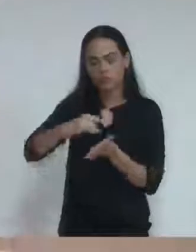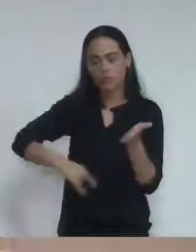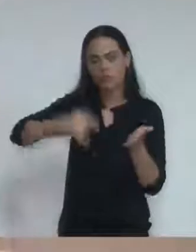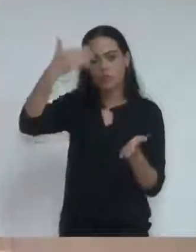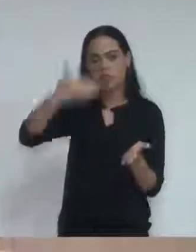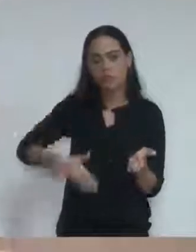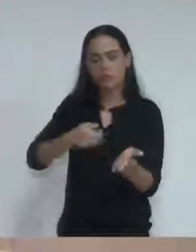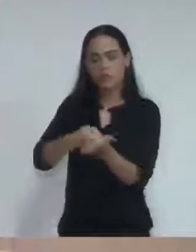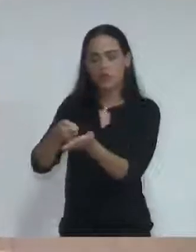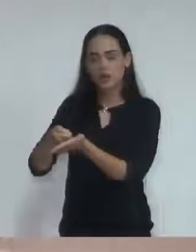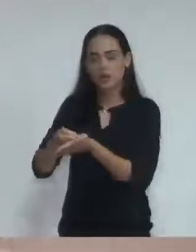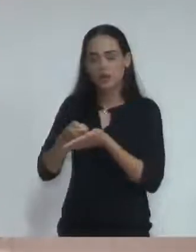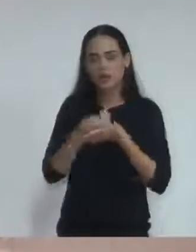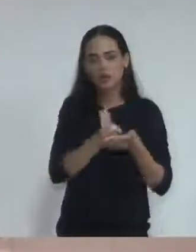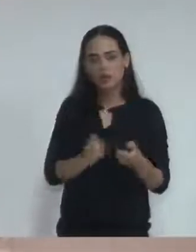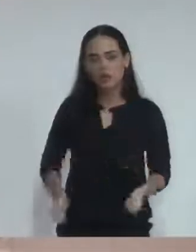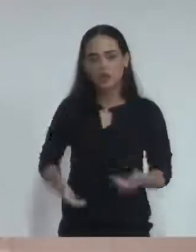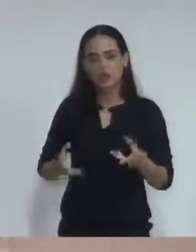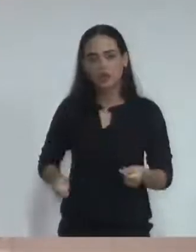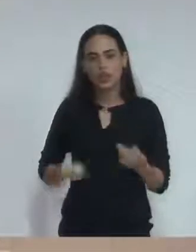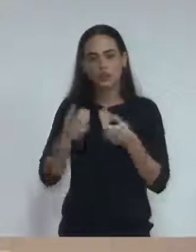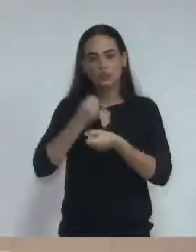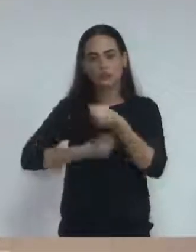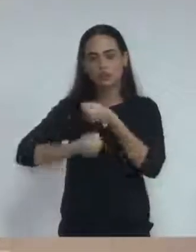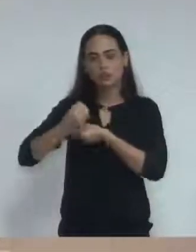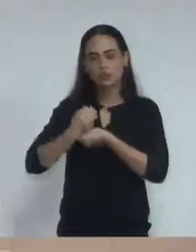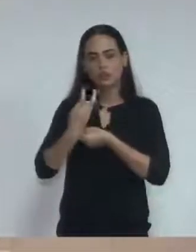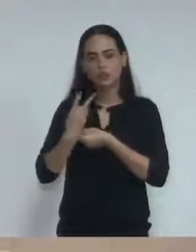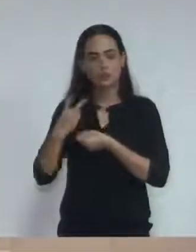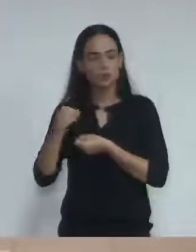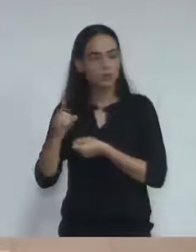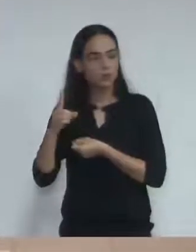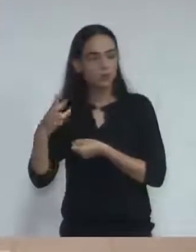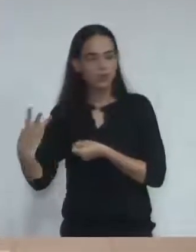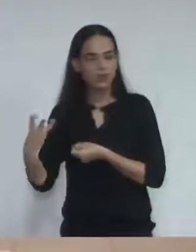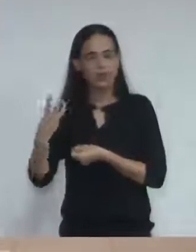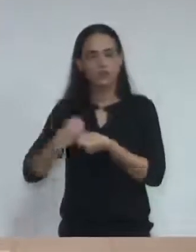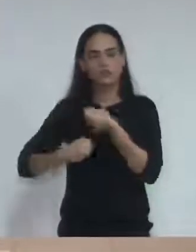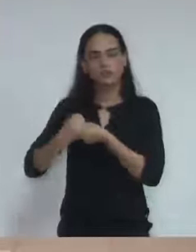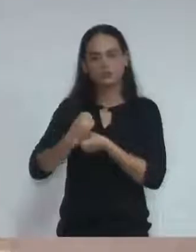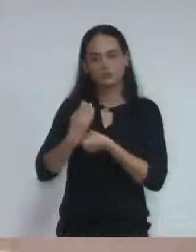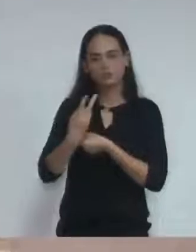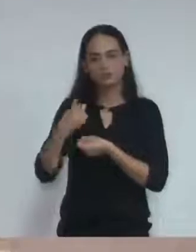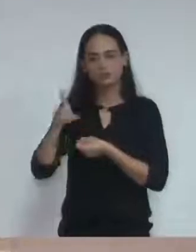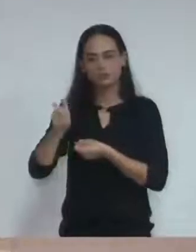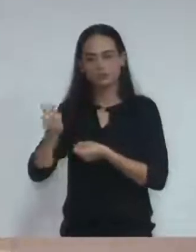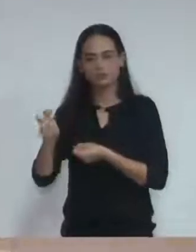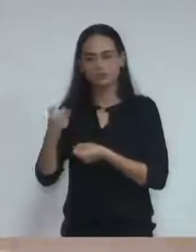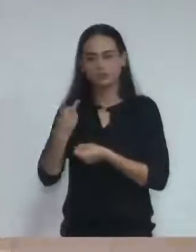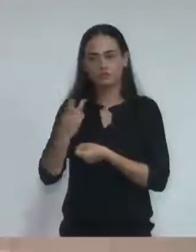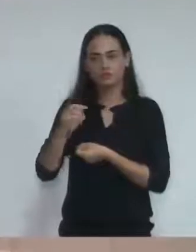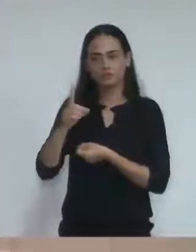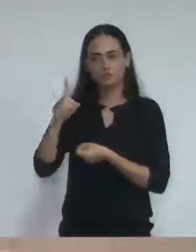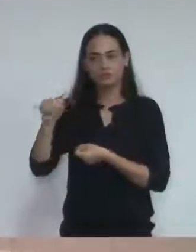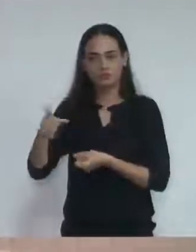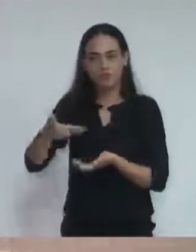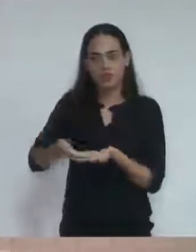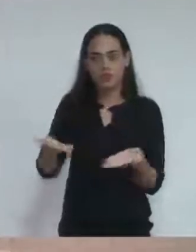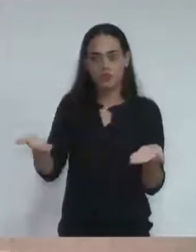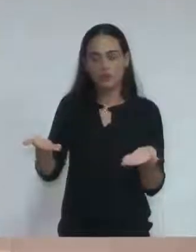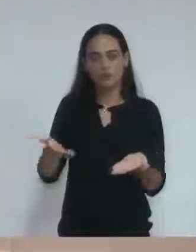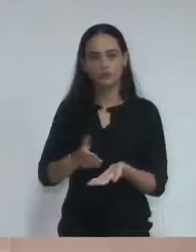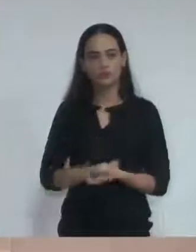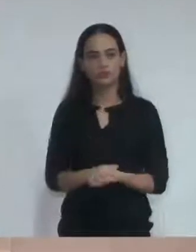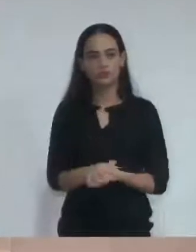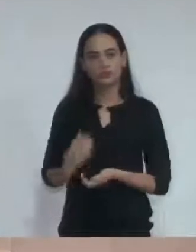pronto pagamento e pequenas despesas do ano 2013, 2014, 2015, 2016, 2017, até a presente data. Questão de ordem, senhor presidente. Constar a presença do